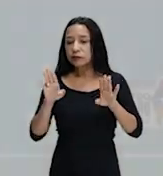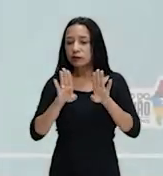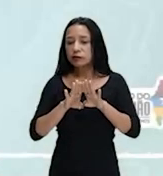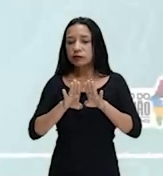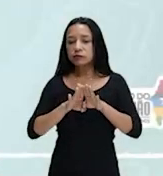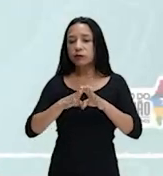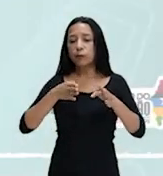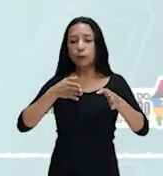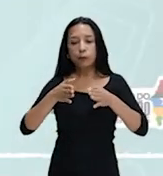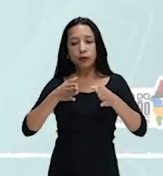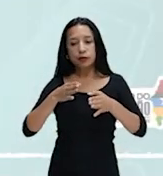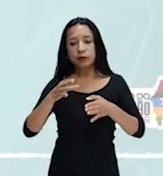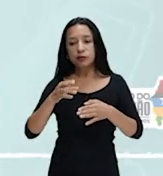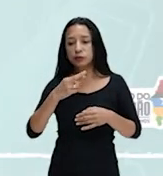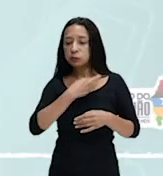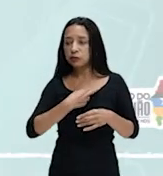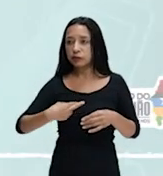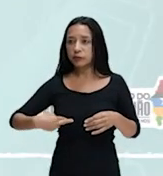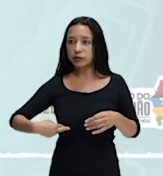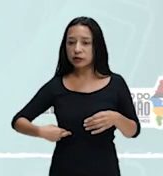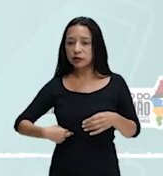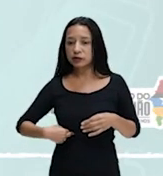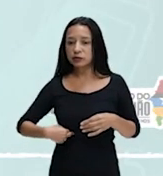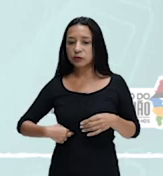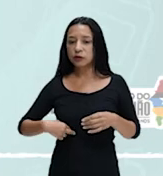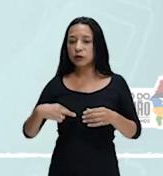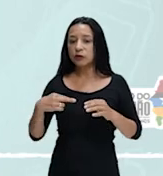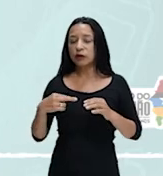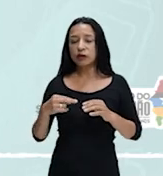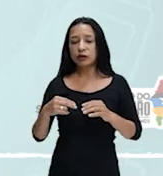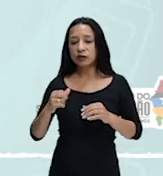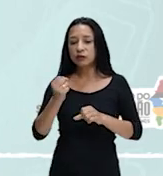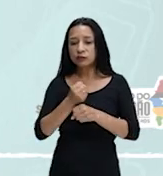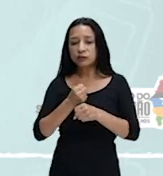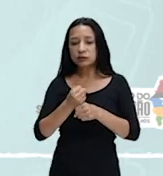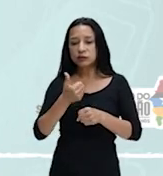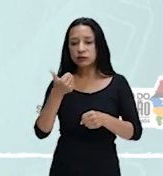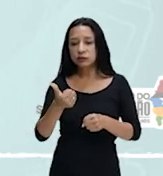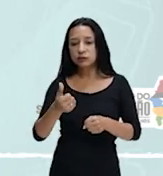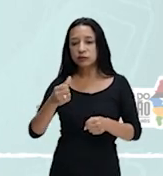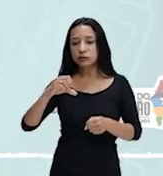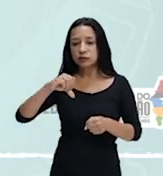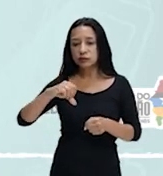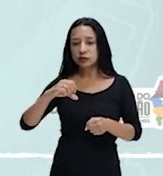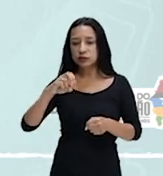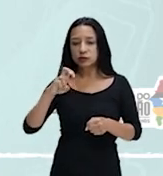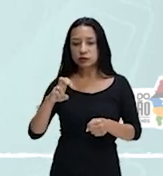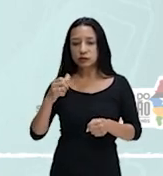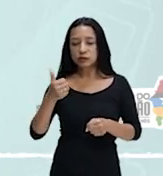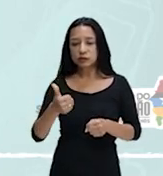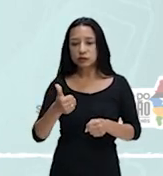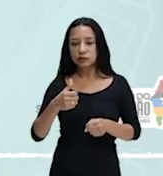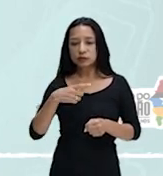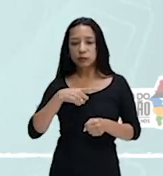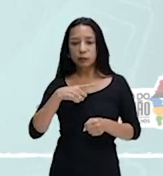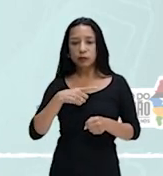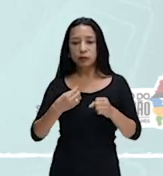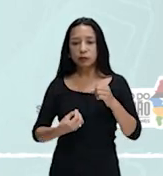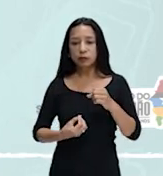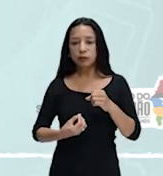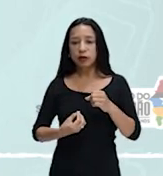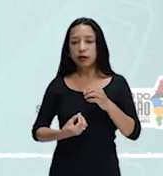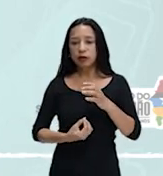década de 1950, em 1951, nós teremos surgimento da chamada Lei Afonso Arino.